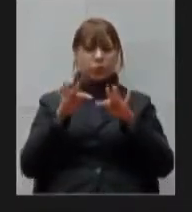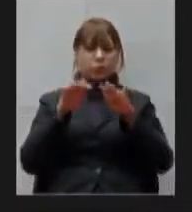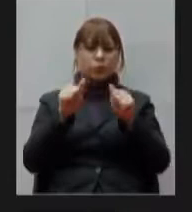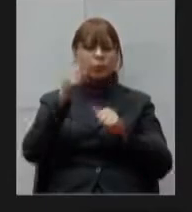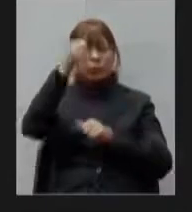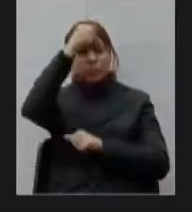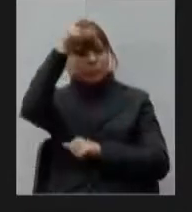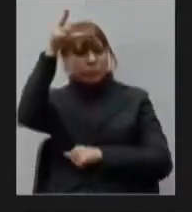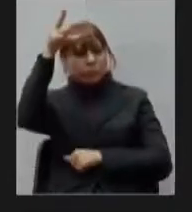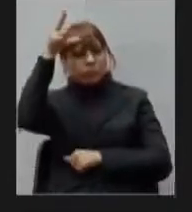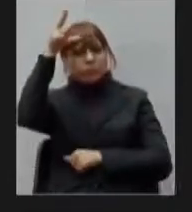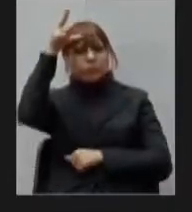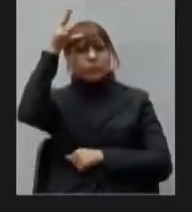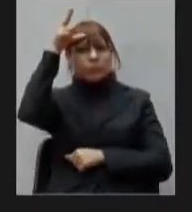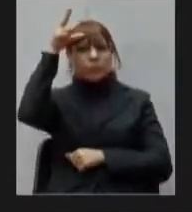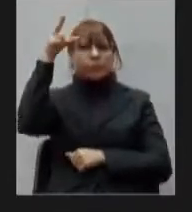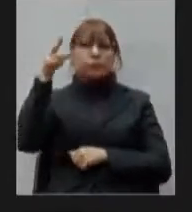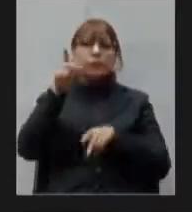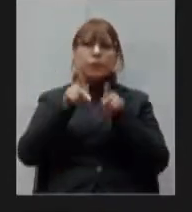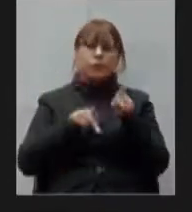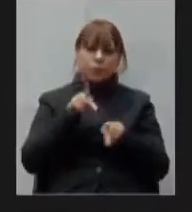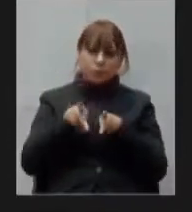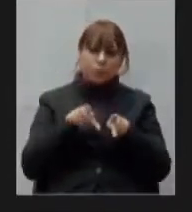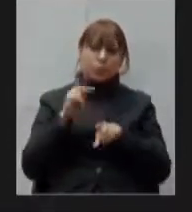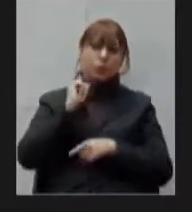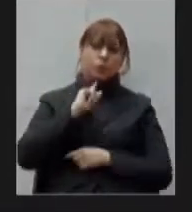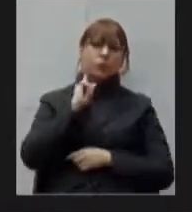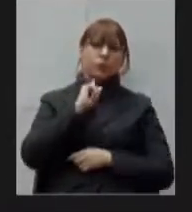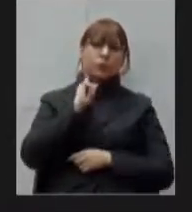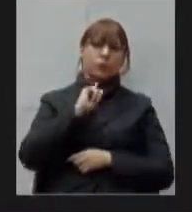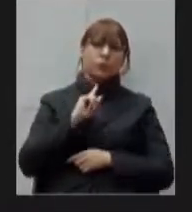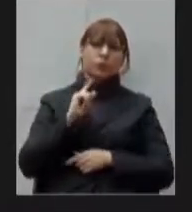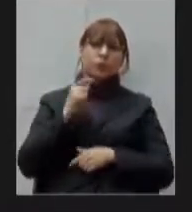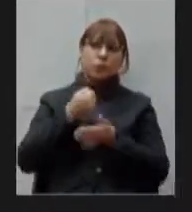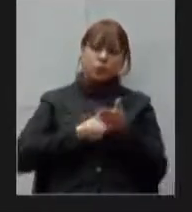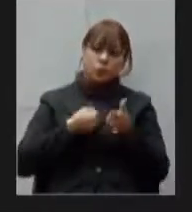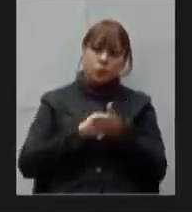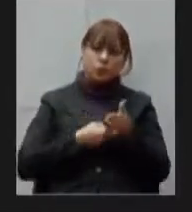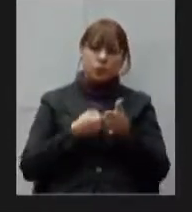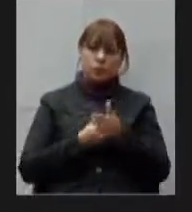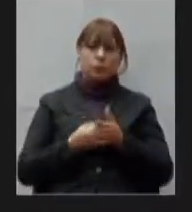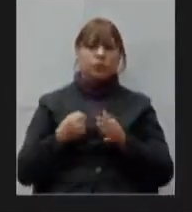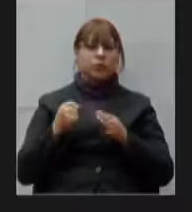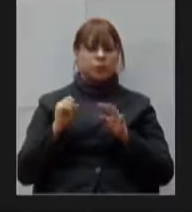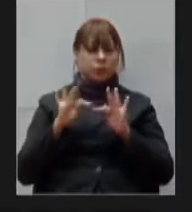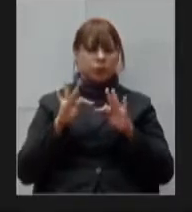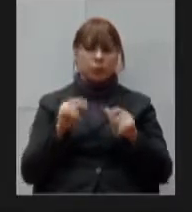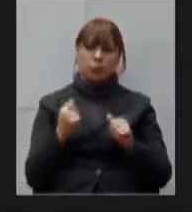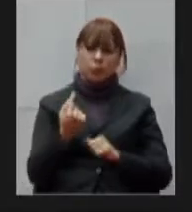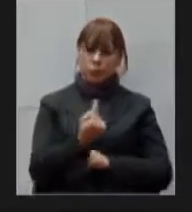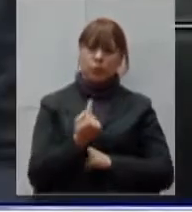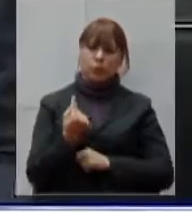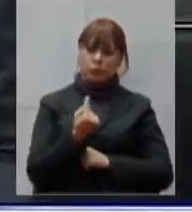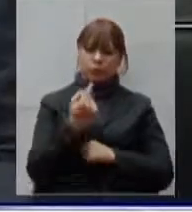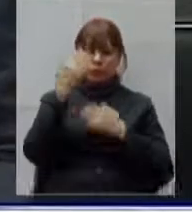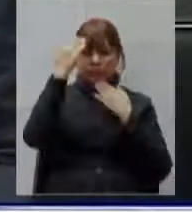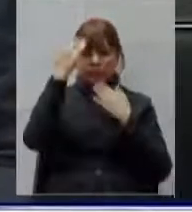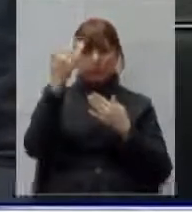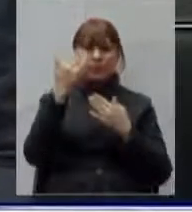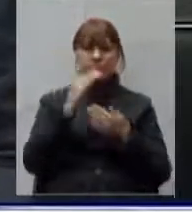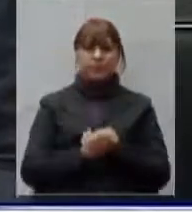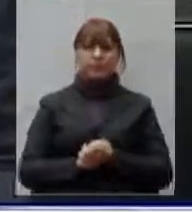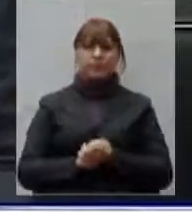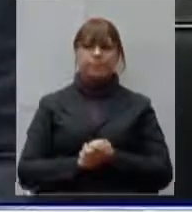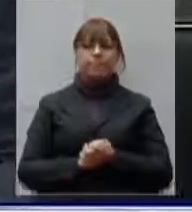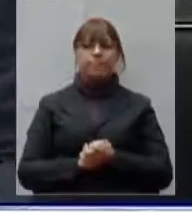prefeitos que abençoe o povo mineiro nessa luta que é uma luta de todos nós obrigada presidente nós